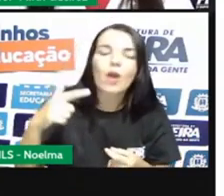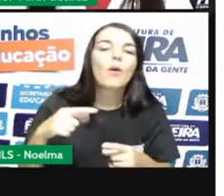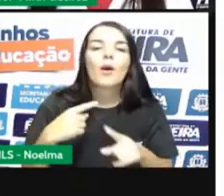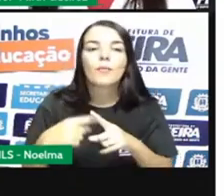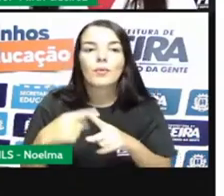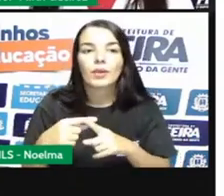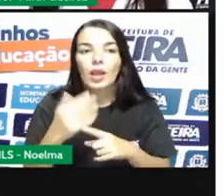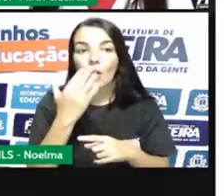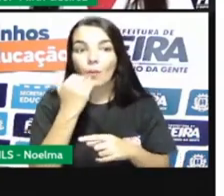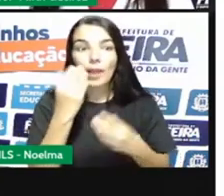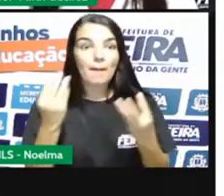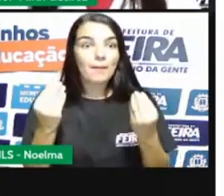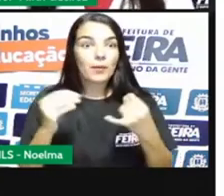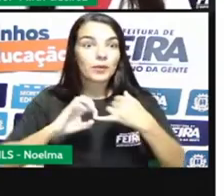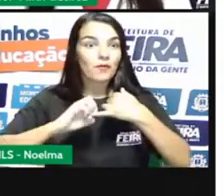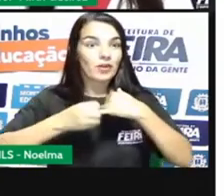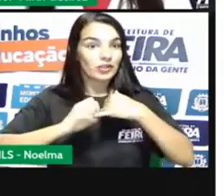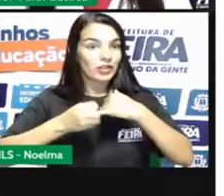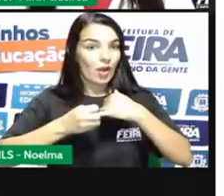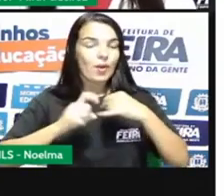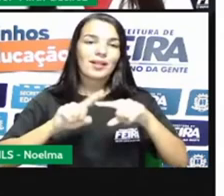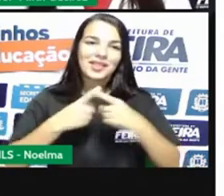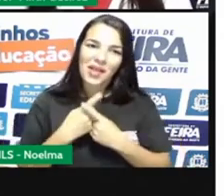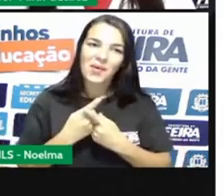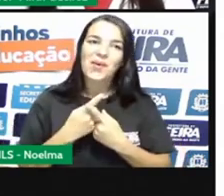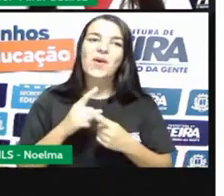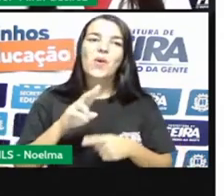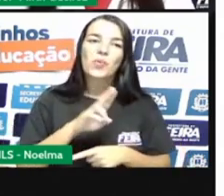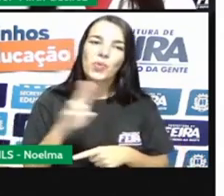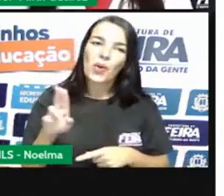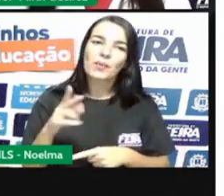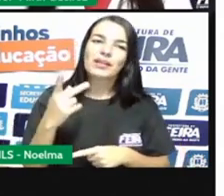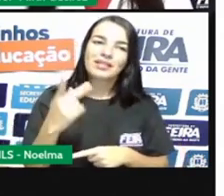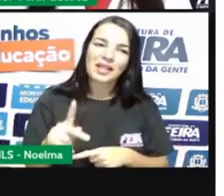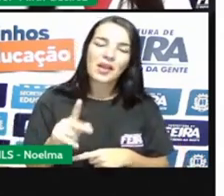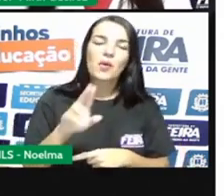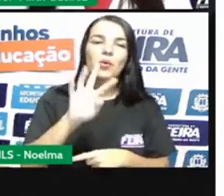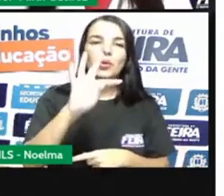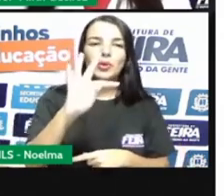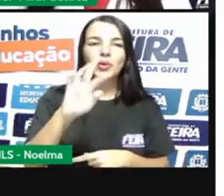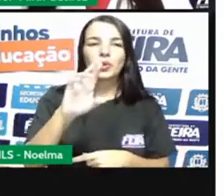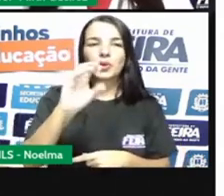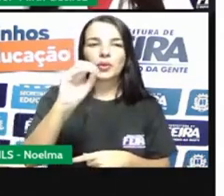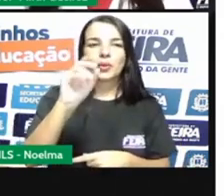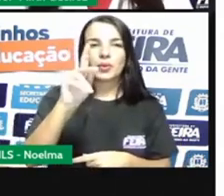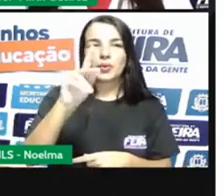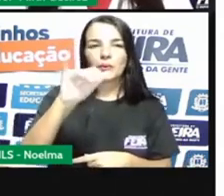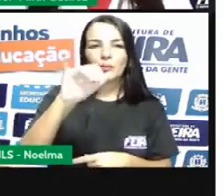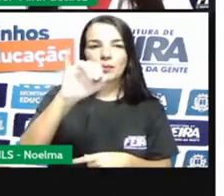e eles comiam muito feijão, aí esse feijão ficou conhecido como feijão tropeiro.